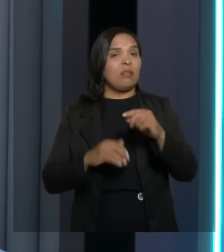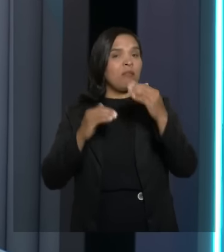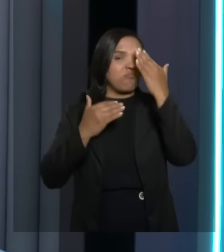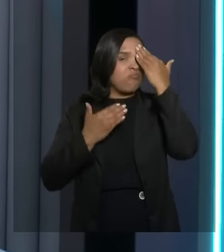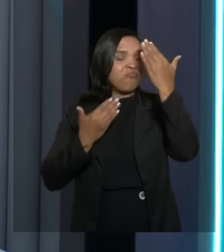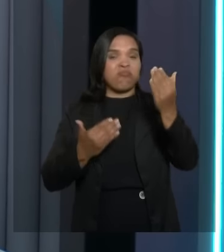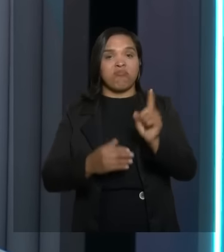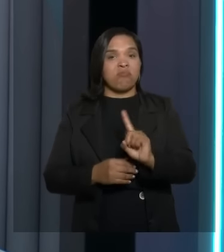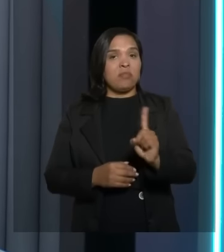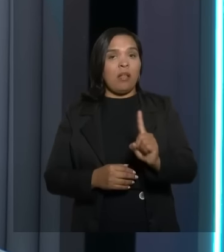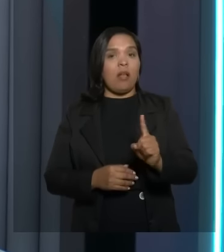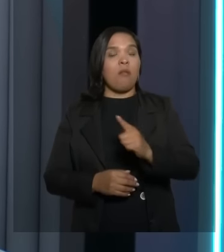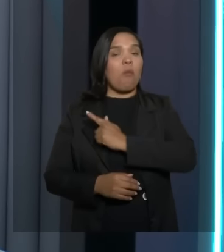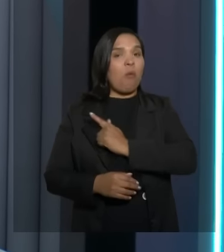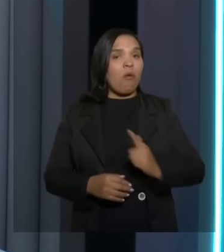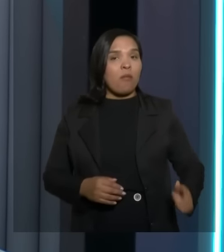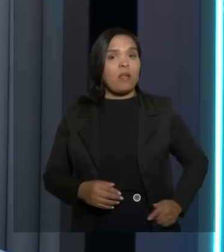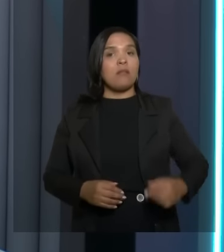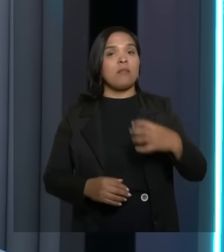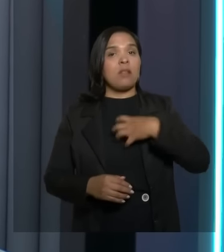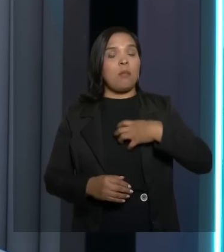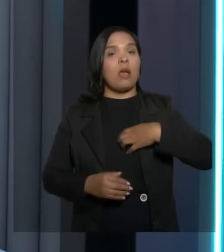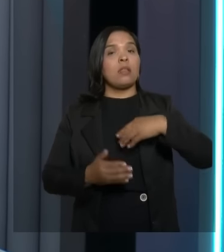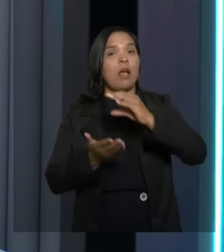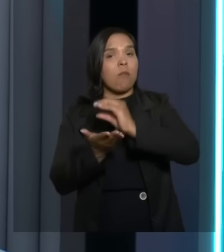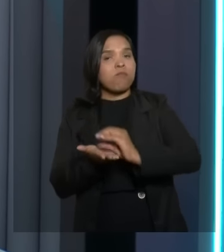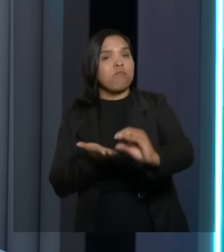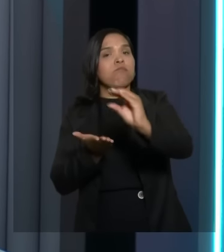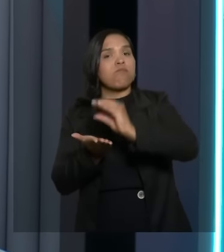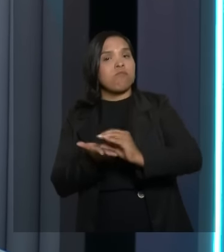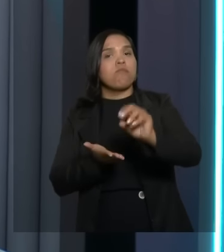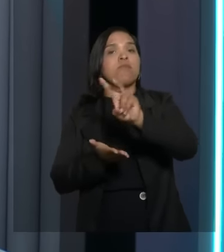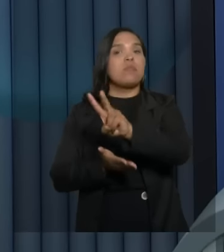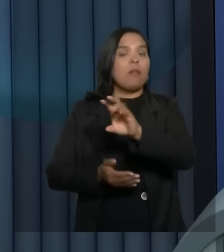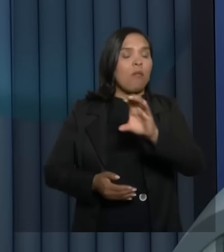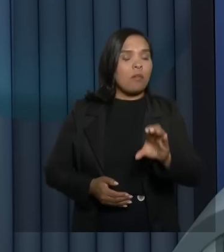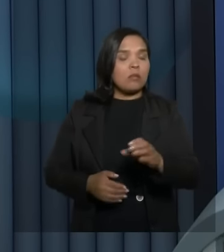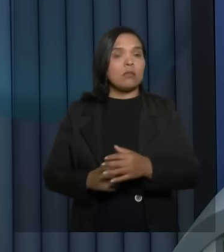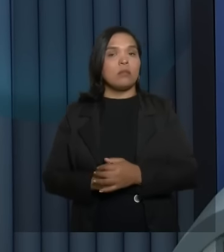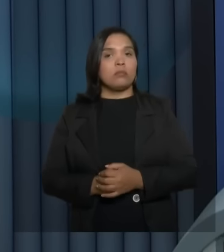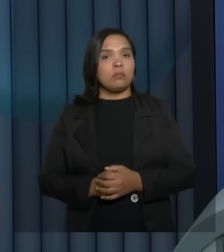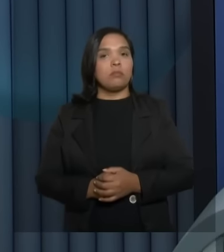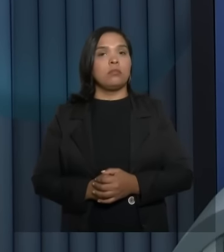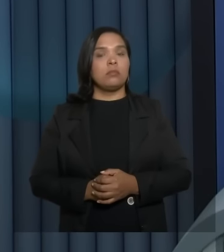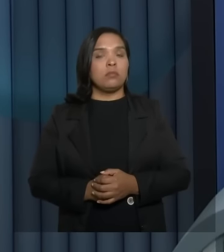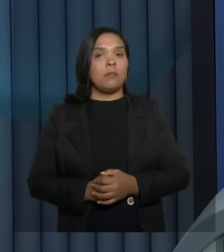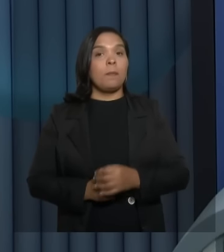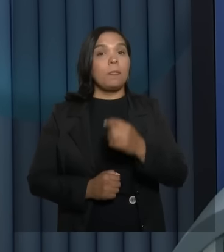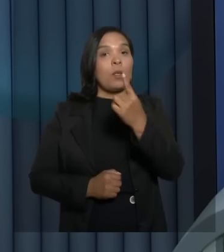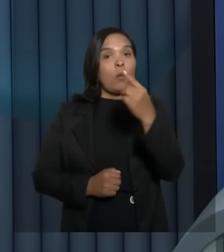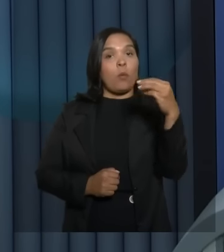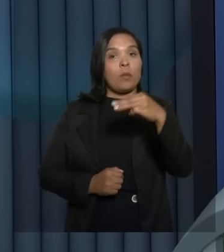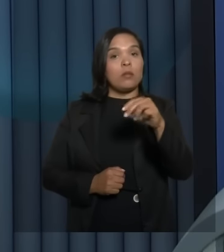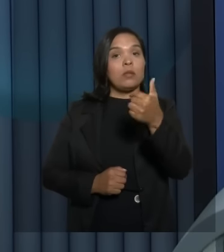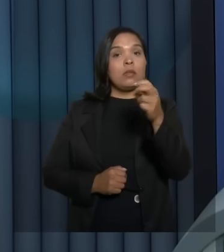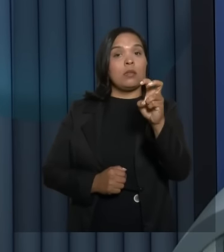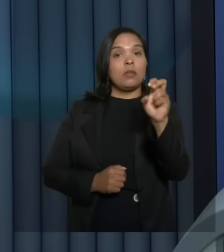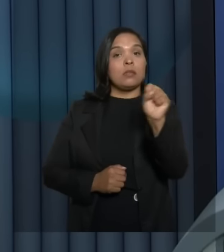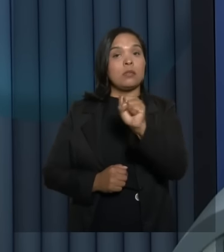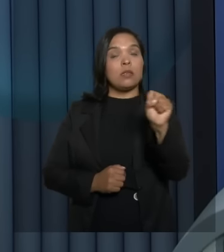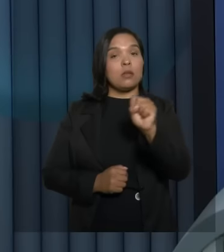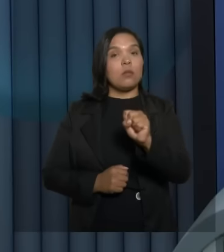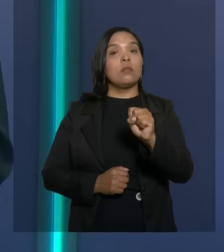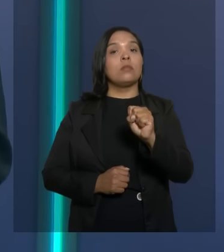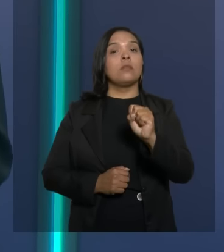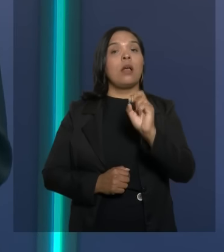Bahia que está investindo tanto no município de Vitória da Conquista. Um minuto e 15 segundos para a réplica,